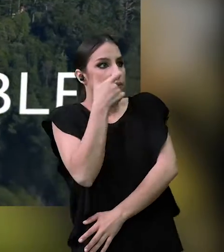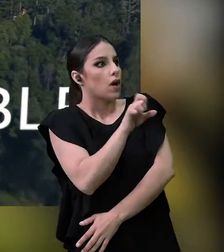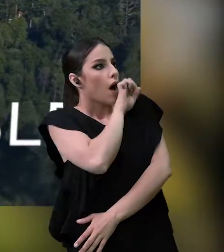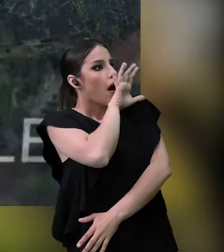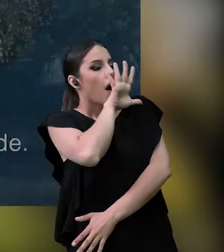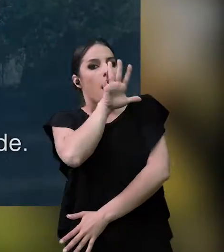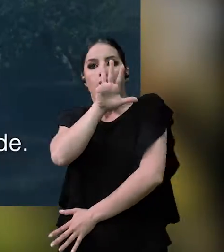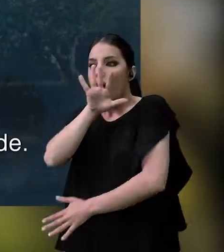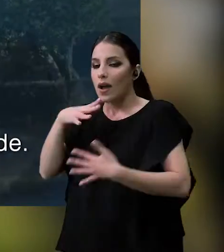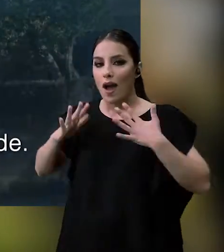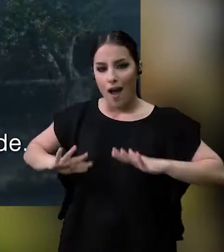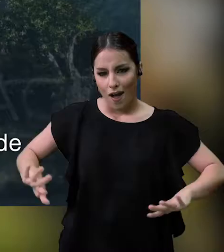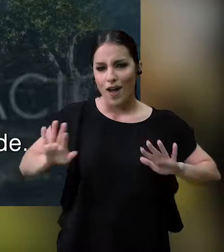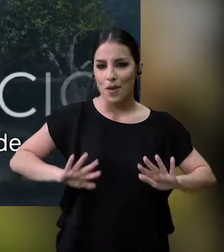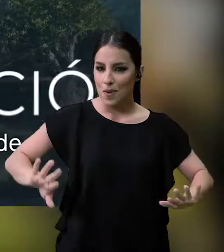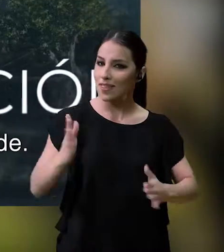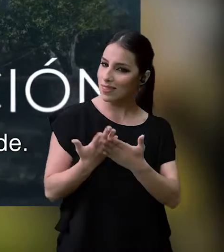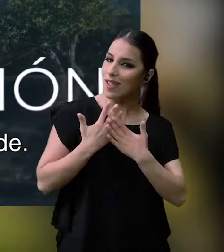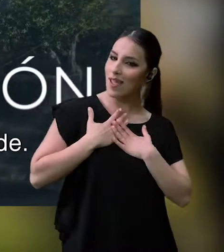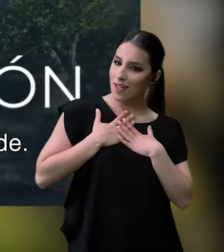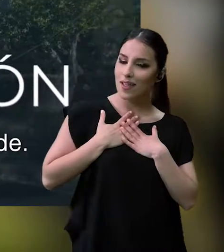herança histórica para admiração e tranquilidade